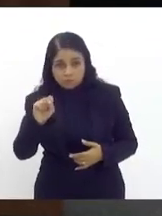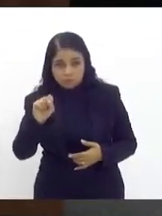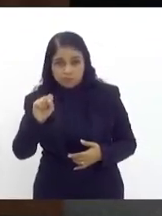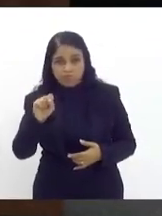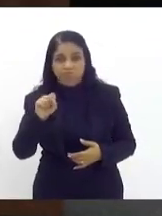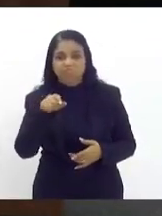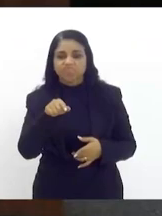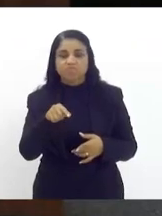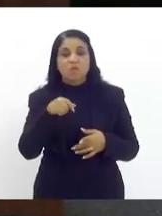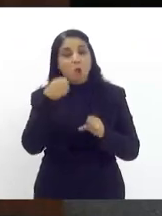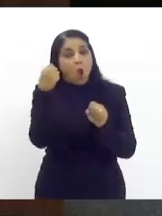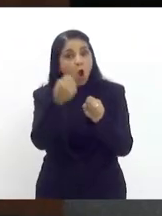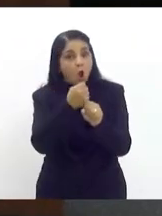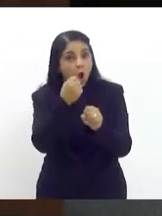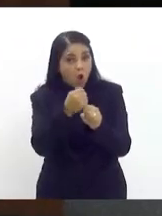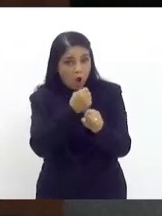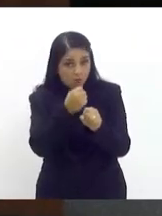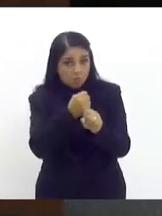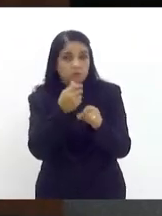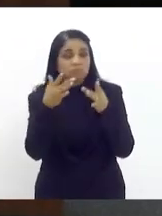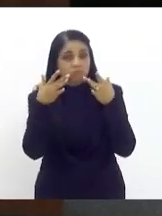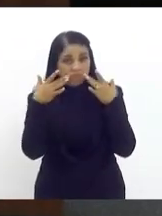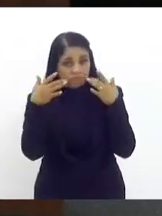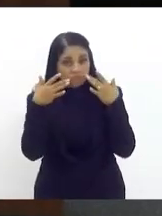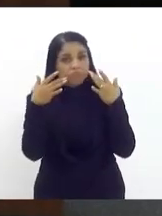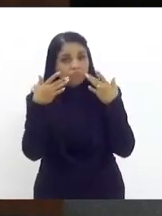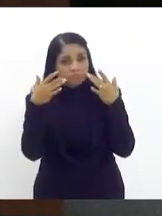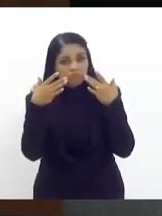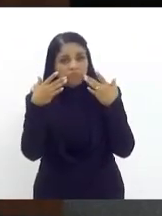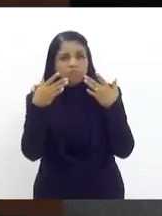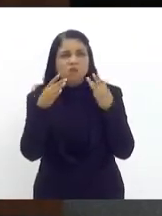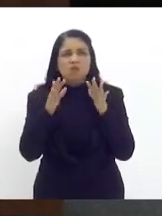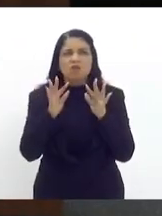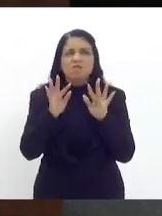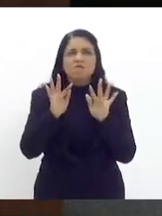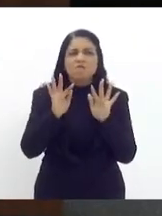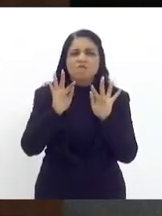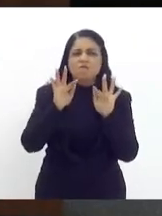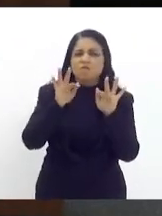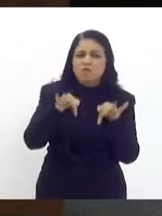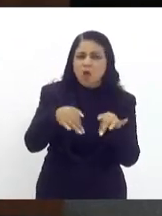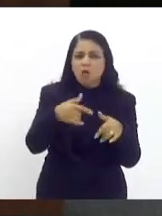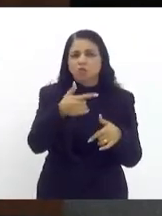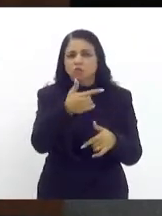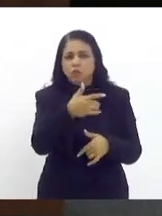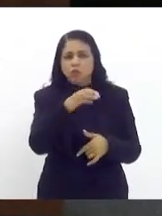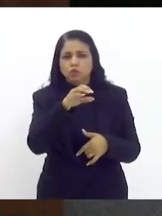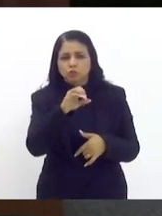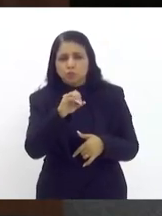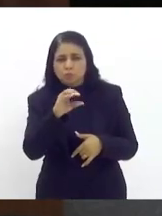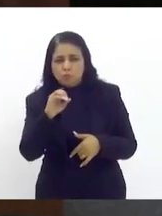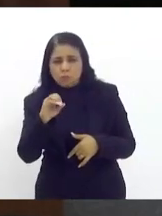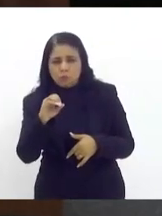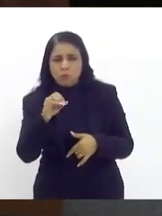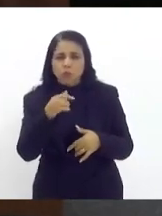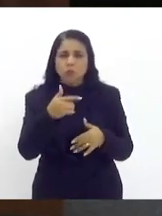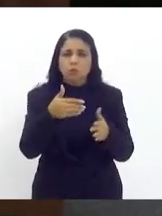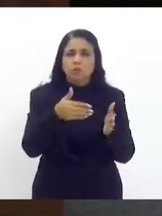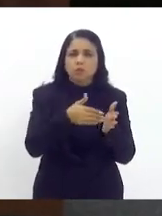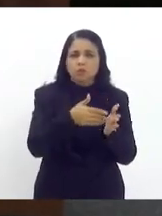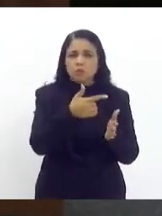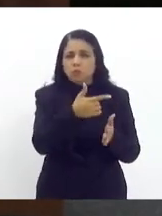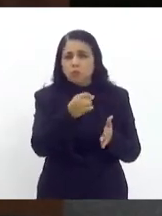uma reforma bem no final dos anos 2000. Em 2011, infelizmente, ele pegou